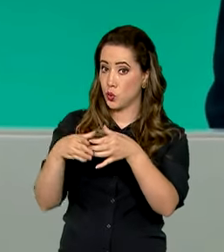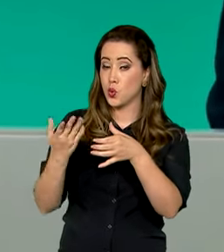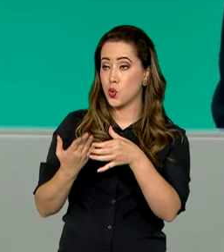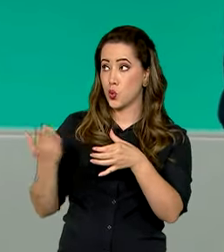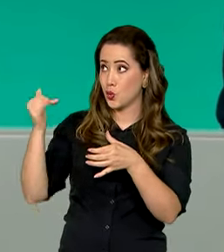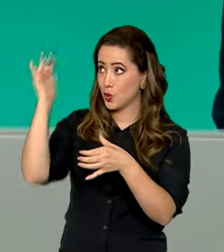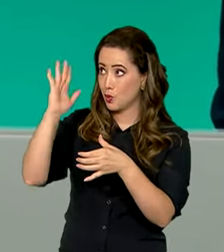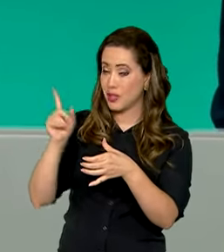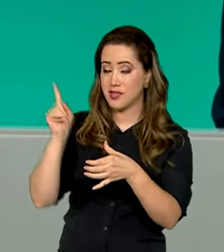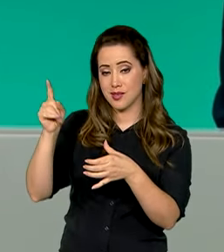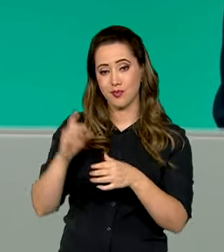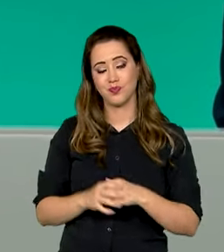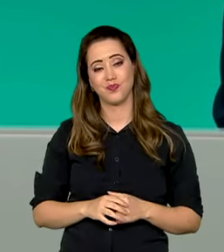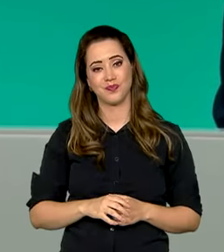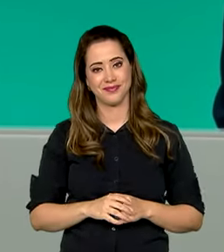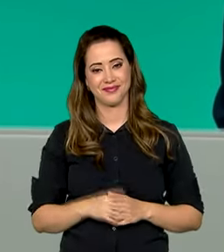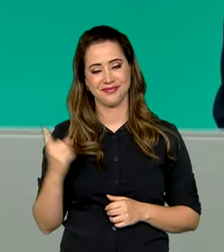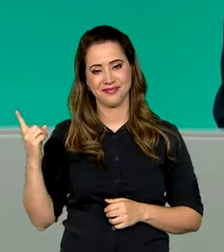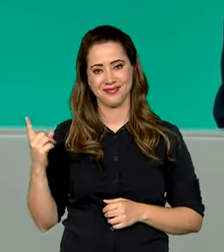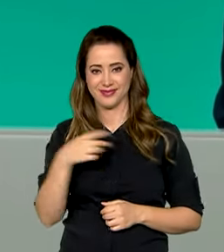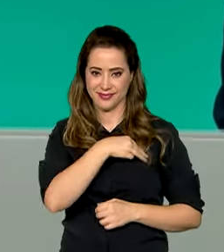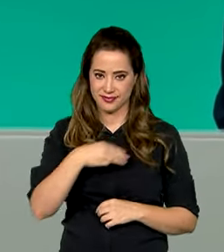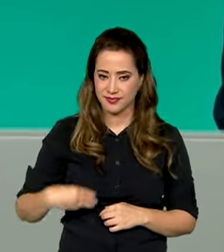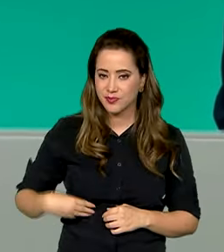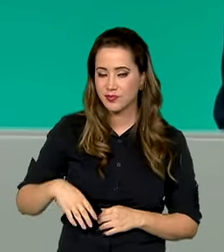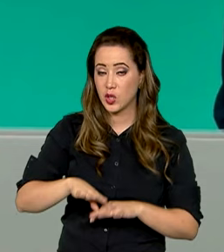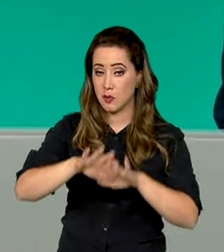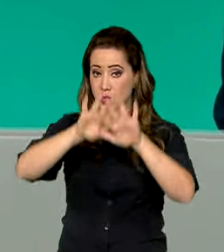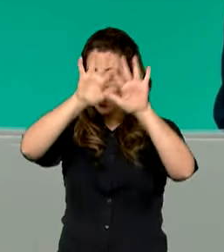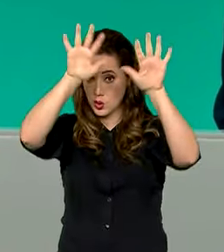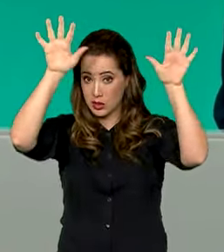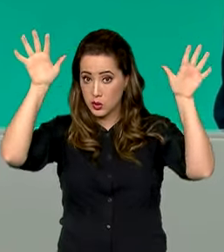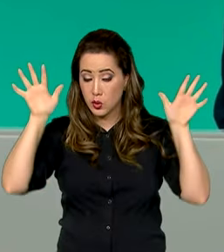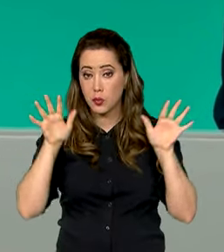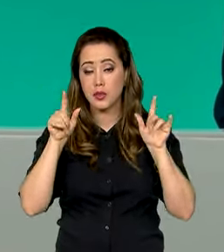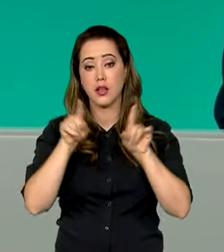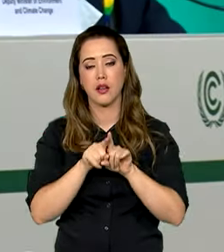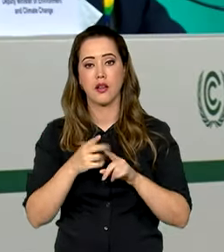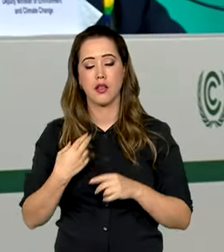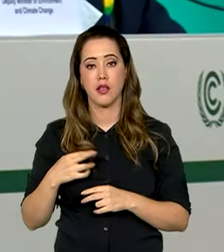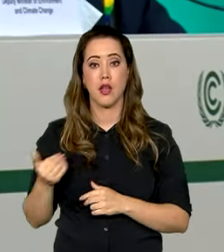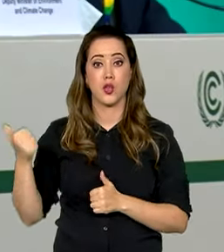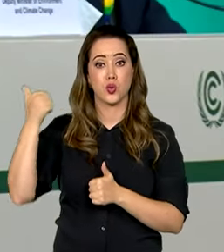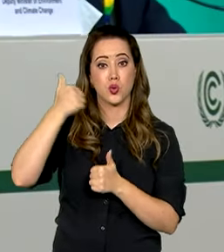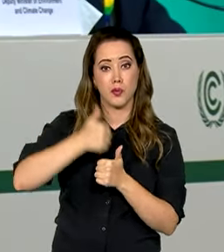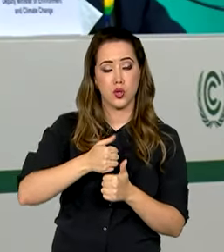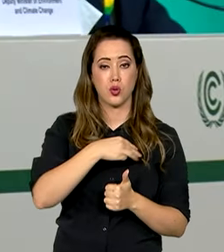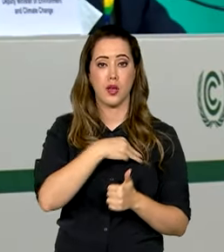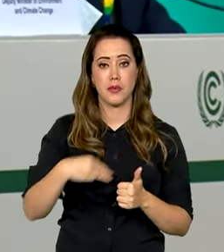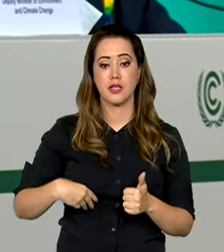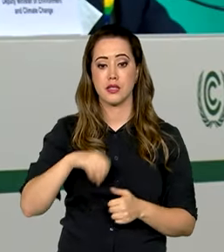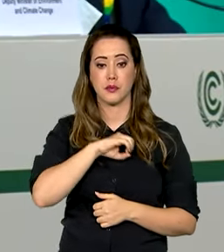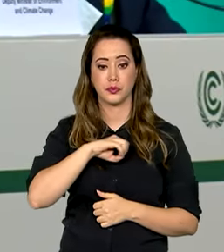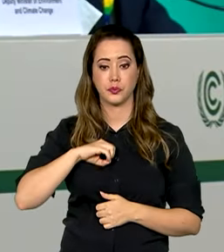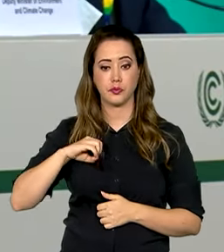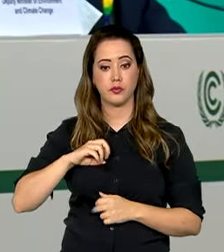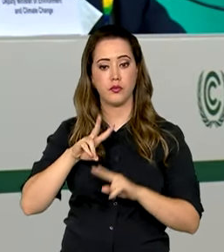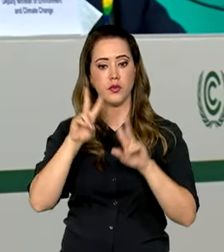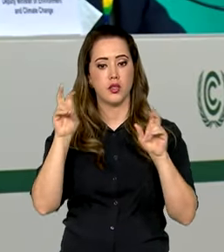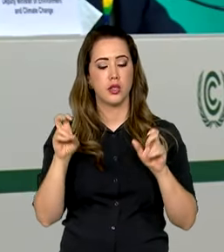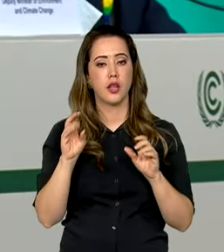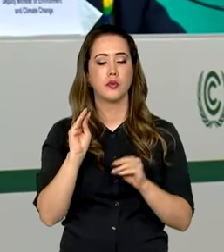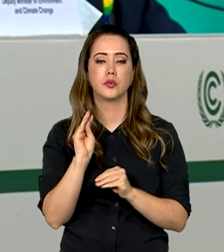COP28, a ministra Sônia Guajajara assumiu o posto da ministra Marina Silva. Durante os painéis sobre conservação